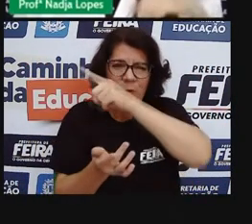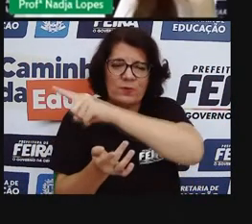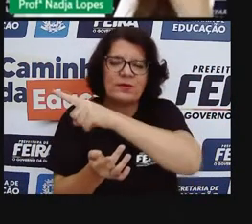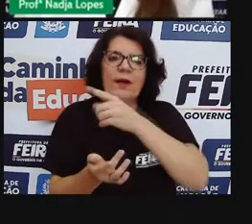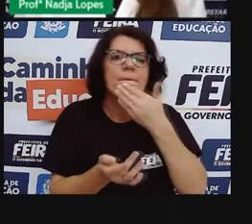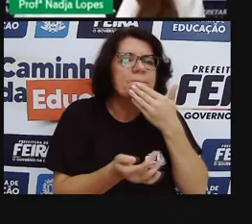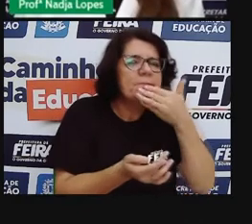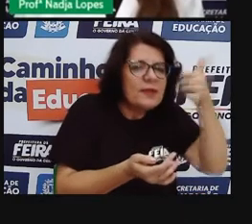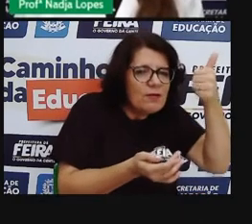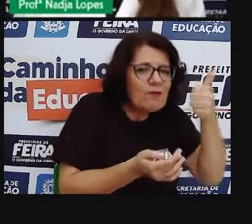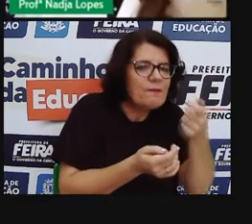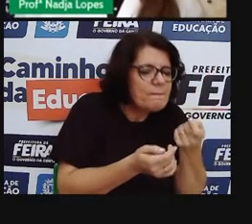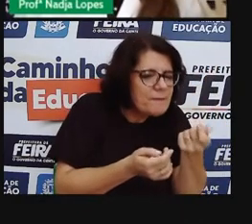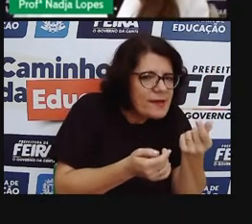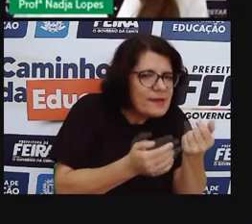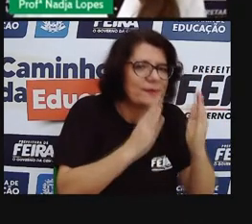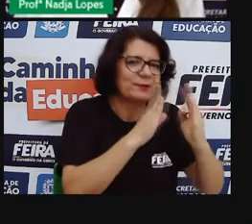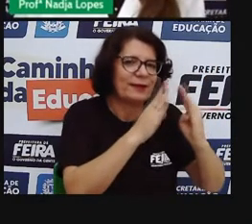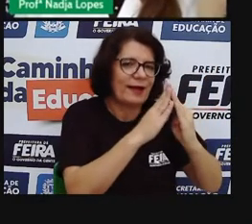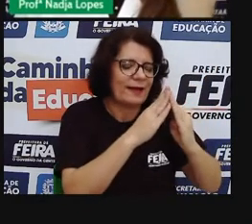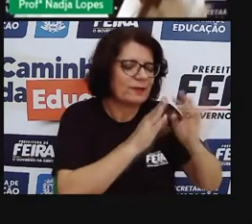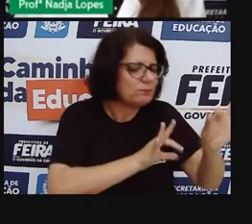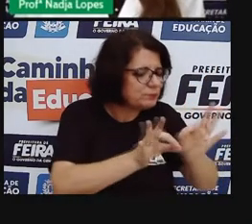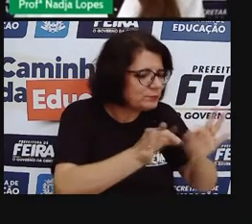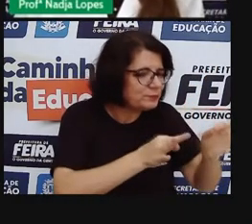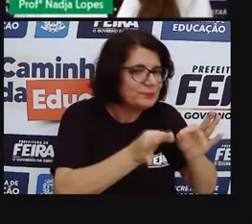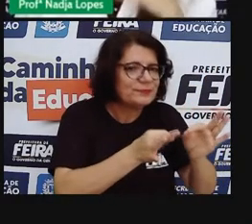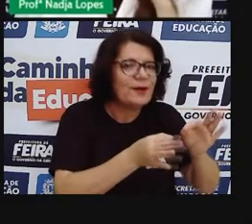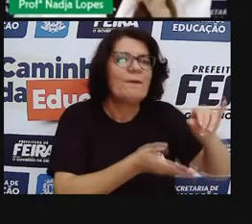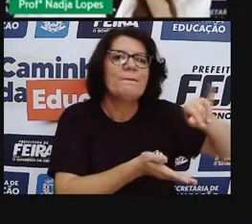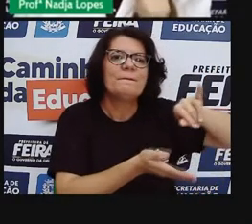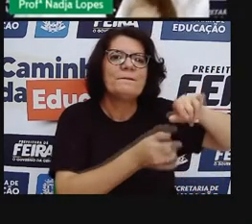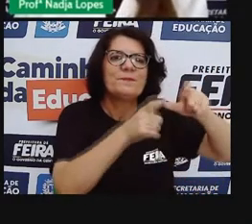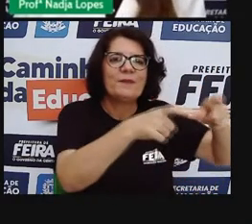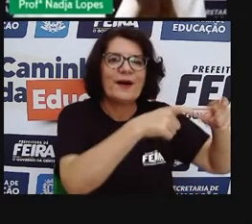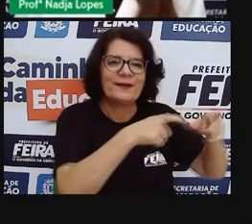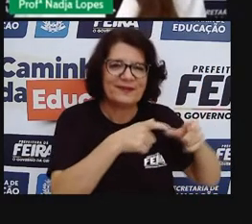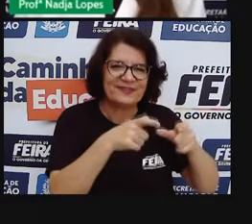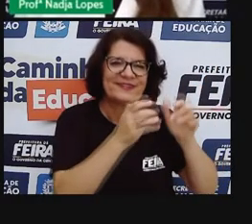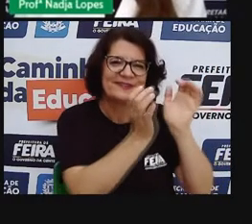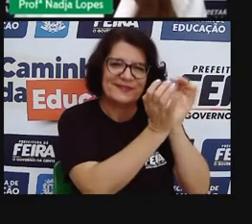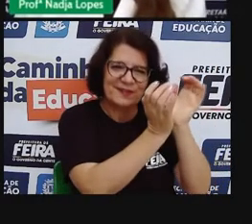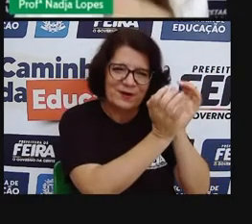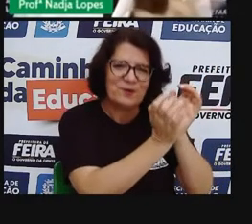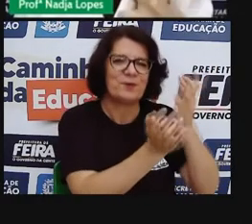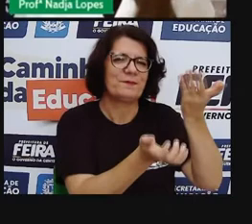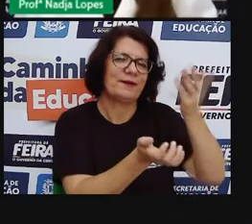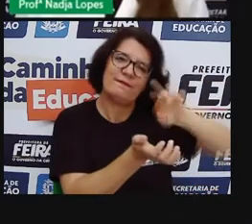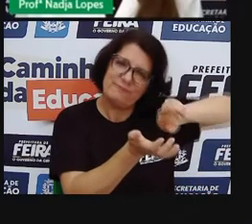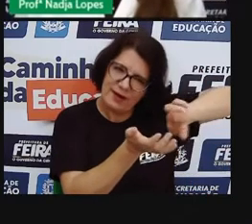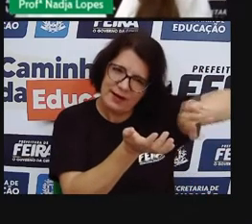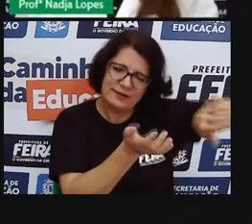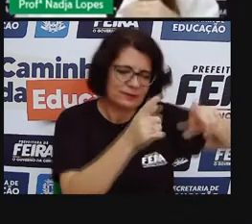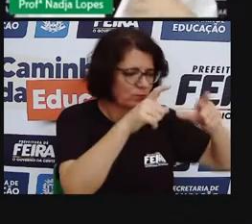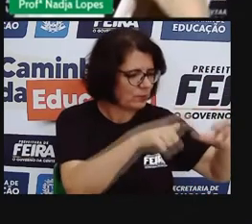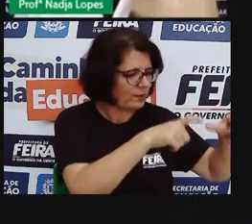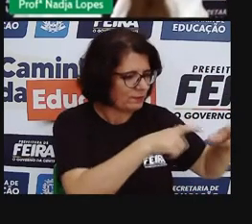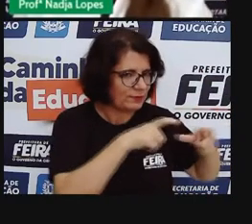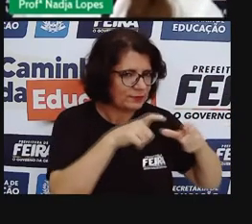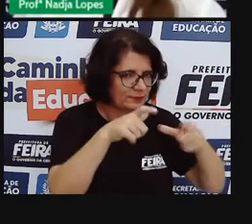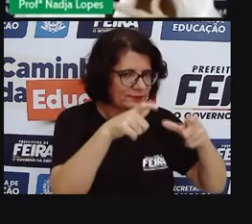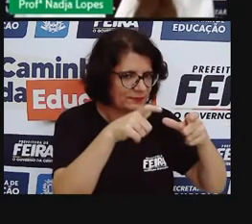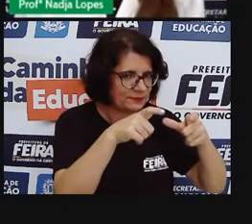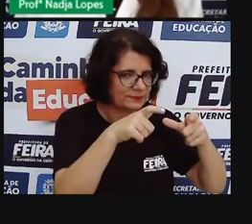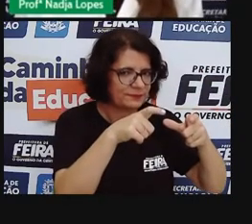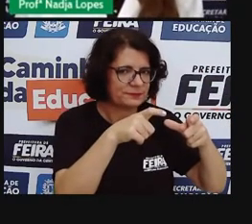aí onde surgem as feiras dos bairros. Vocês conhecem alguma feira em algum bairro? Vocês fazem